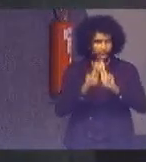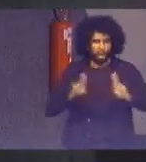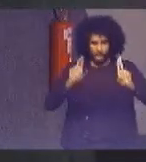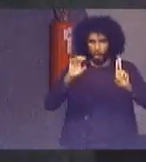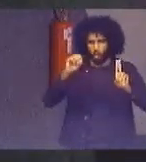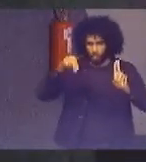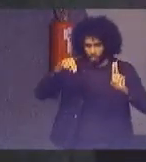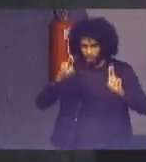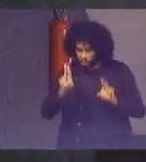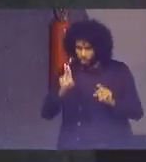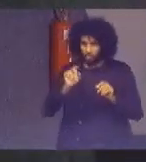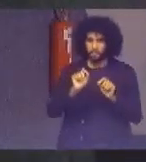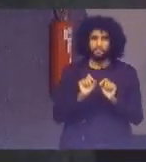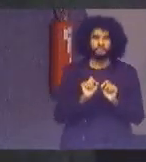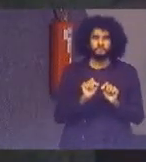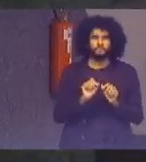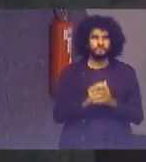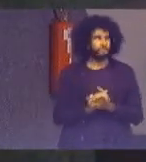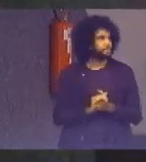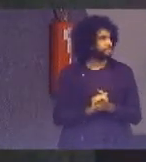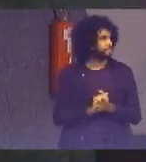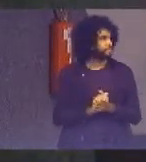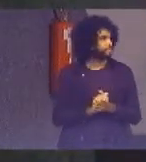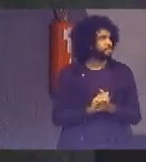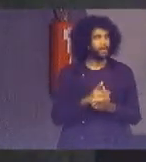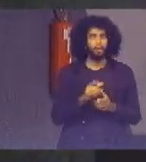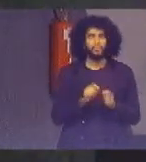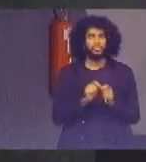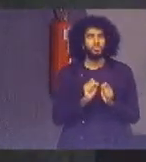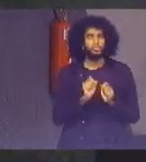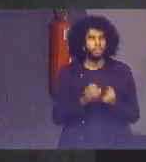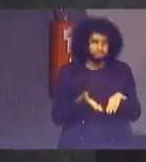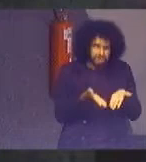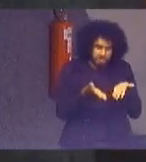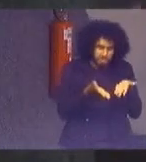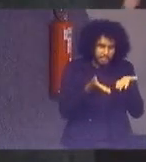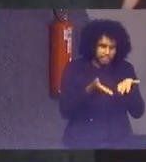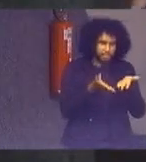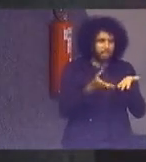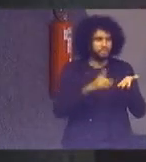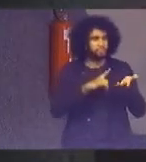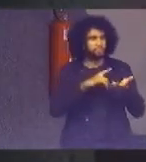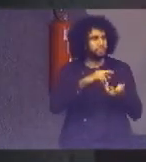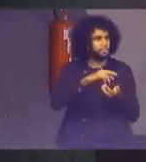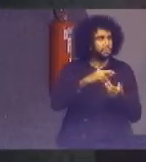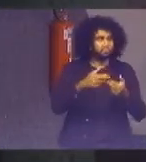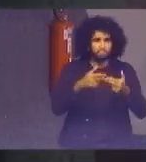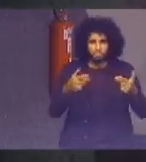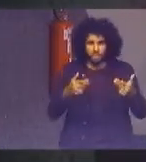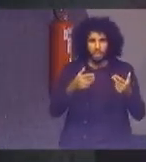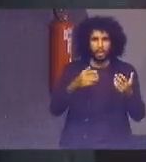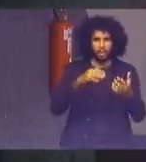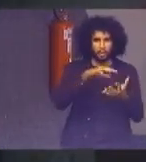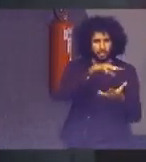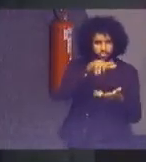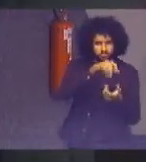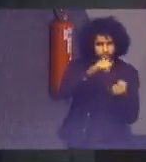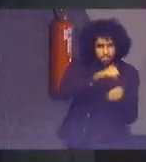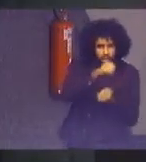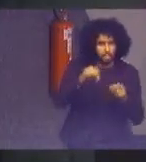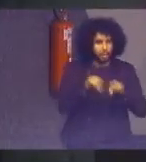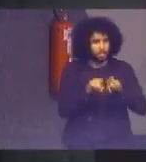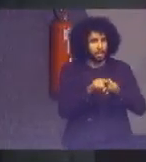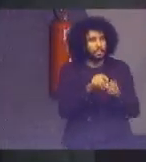promove e conserva os recursos naturais, dissemina melhores práticas